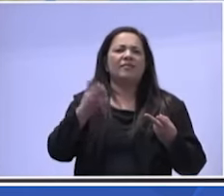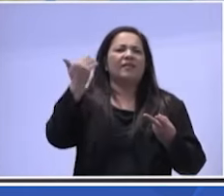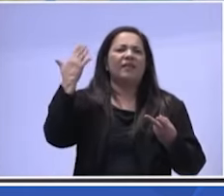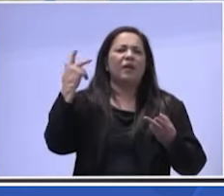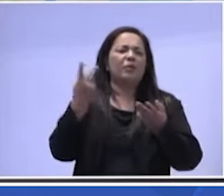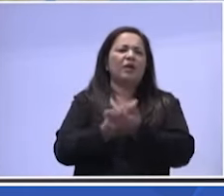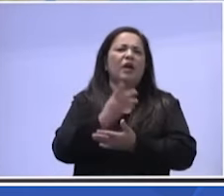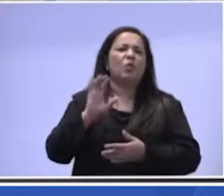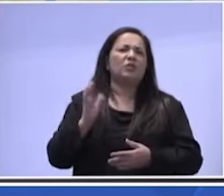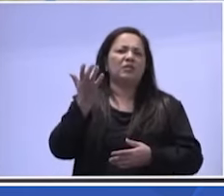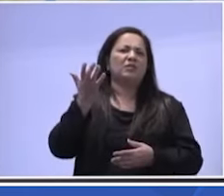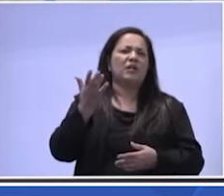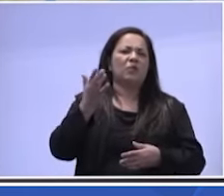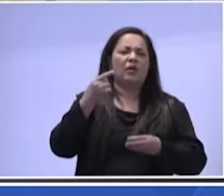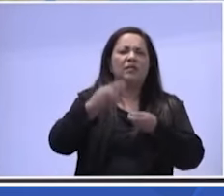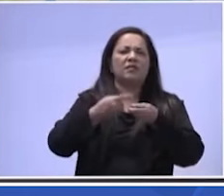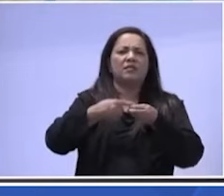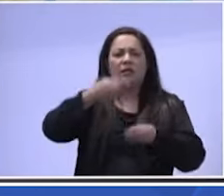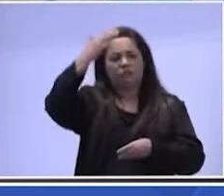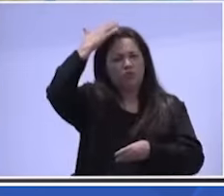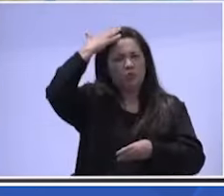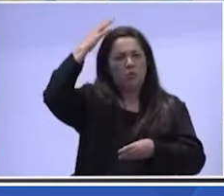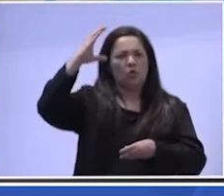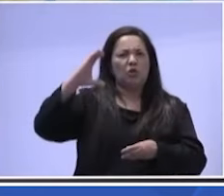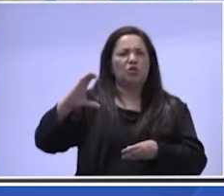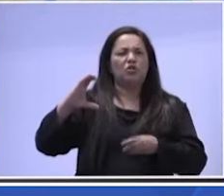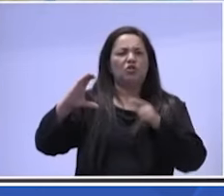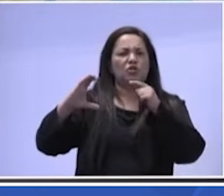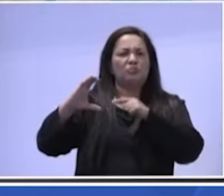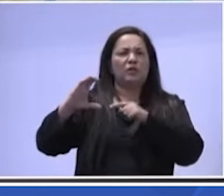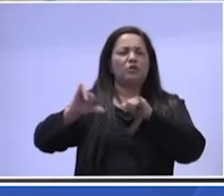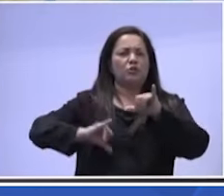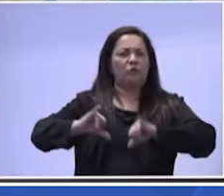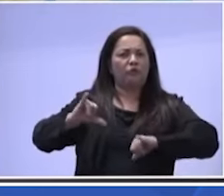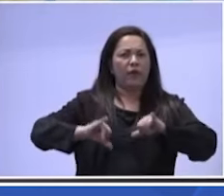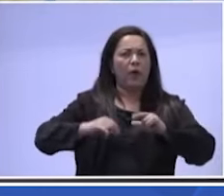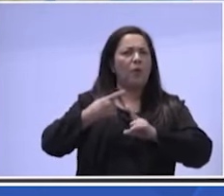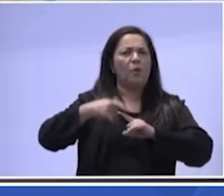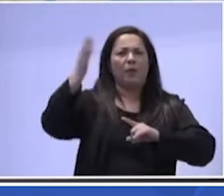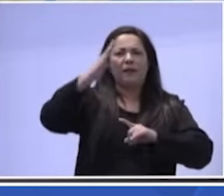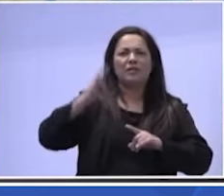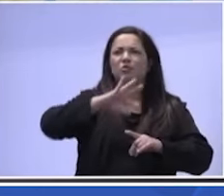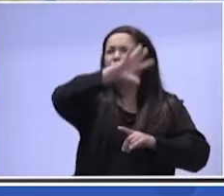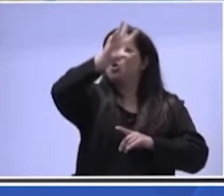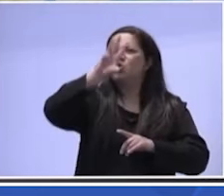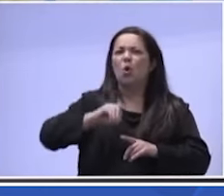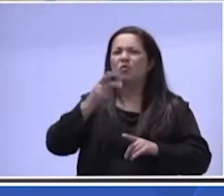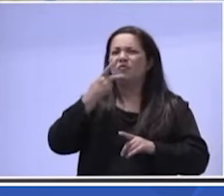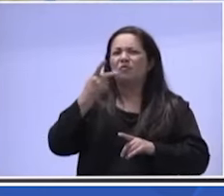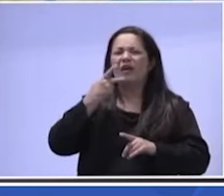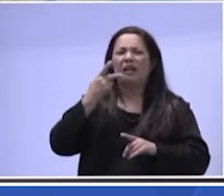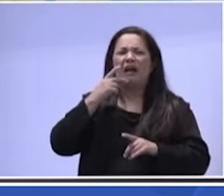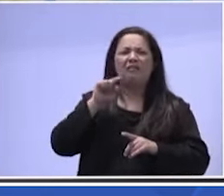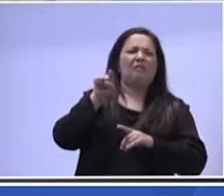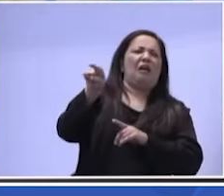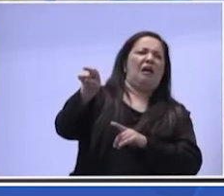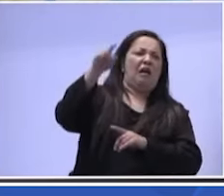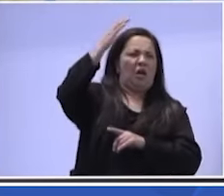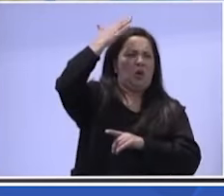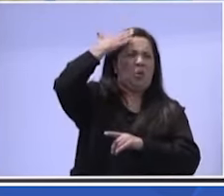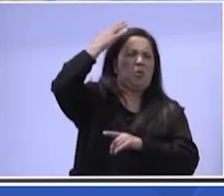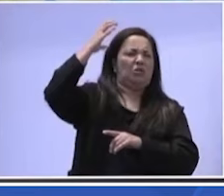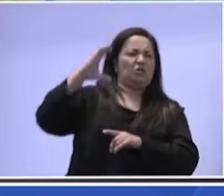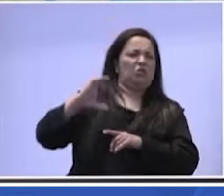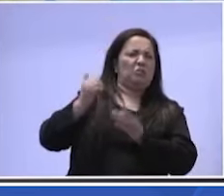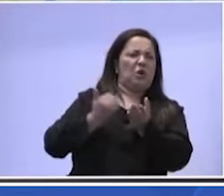desses episódios de Moura e companhia, não é? Era a Curitiba que abria para